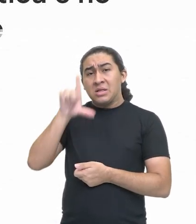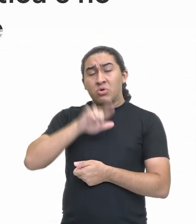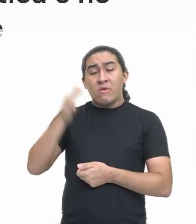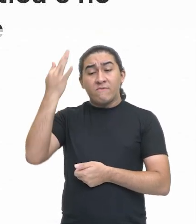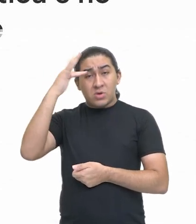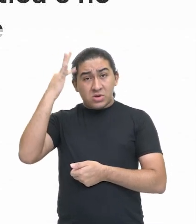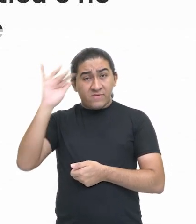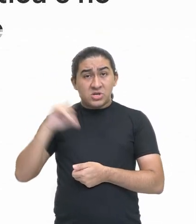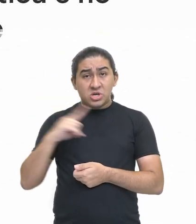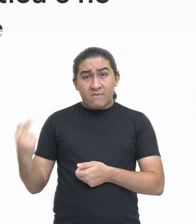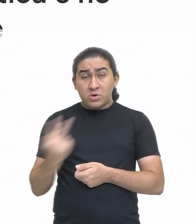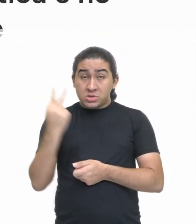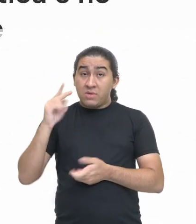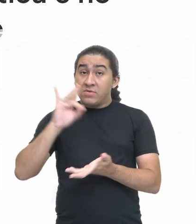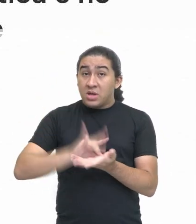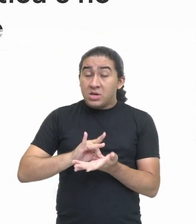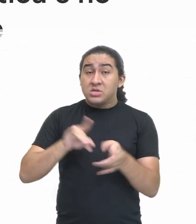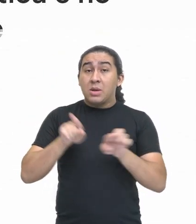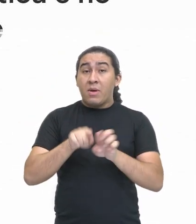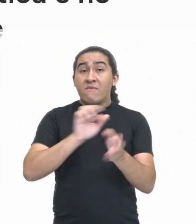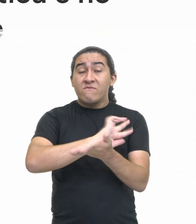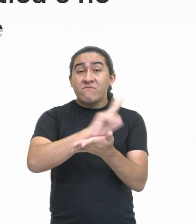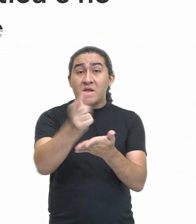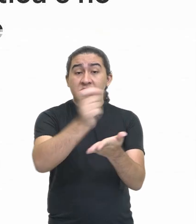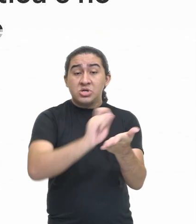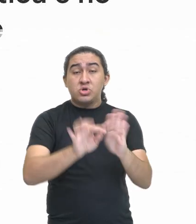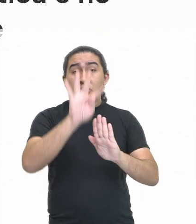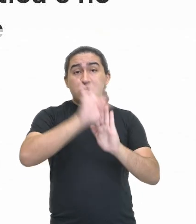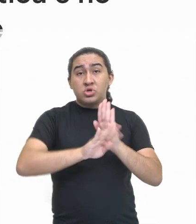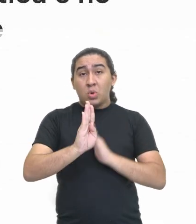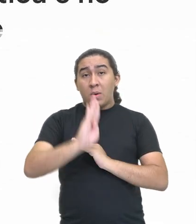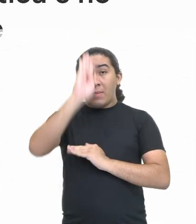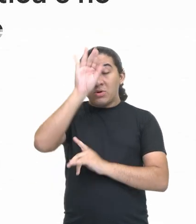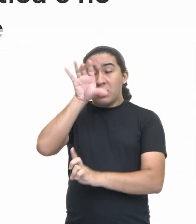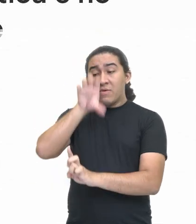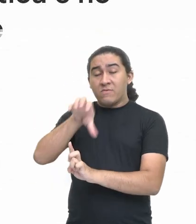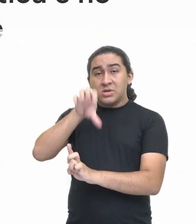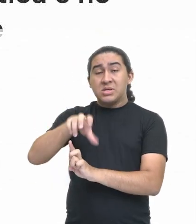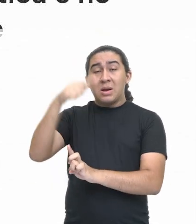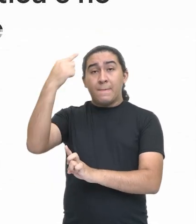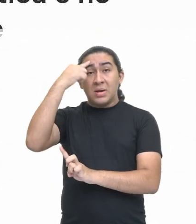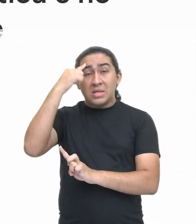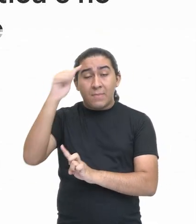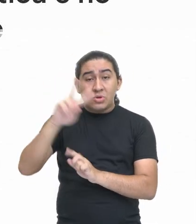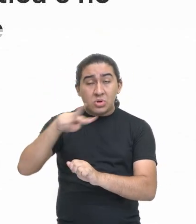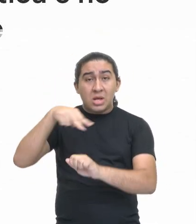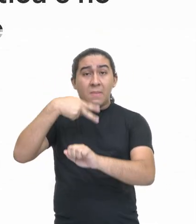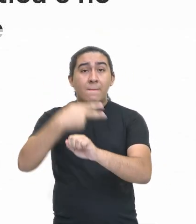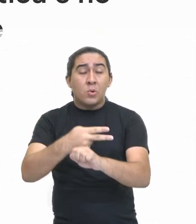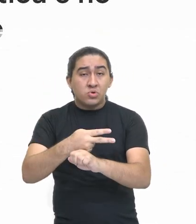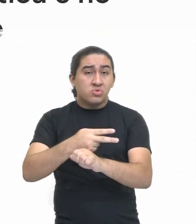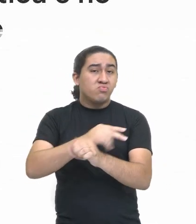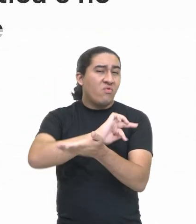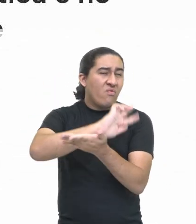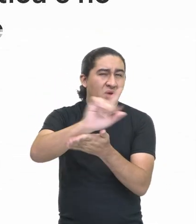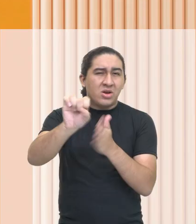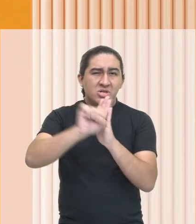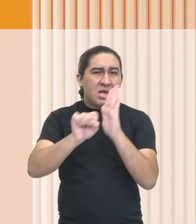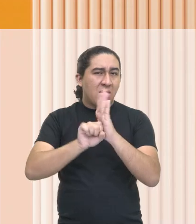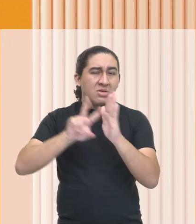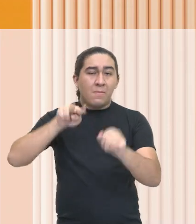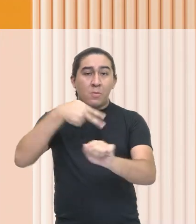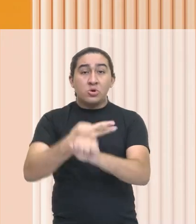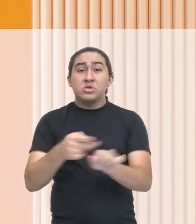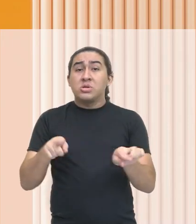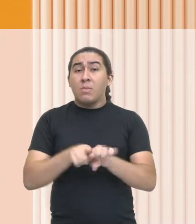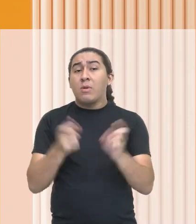valorizadas e muitos dos escritos romanos influenciaram o pensamento ocidental por séculos. Inclusive,